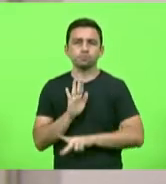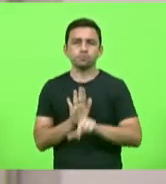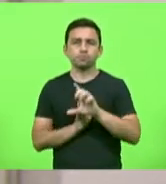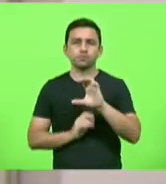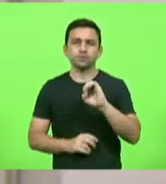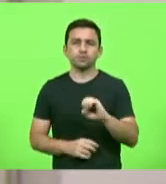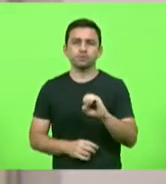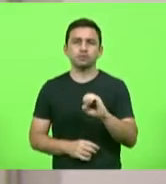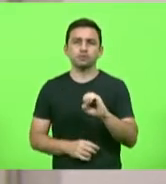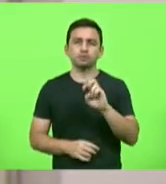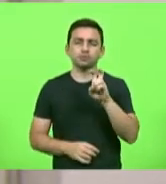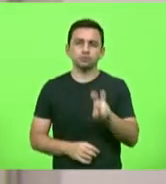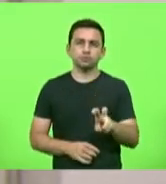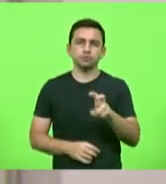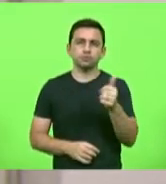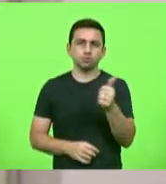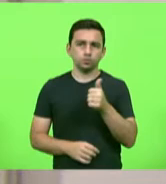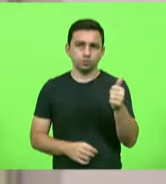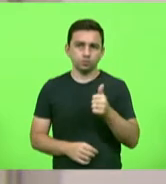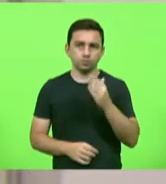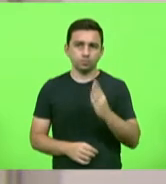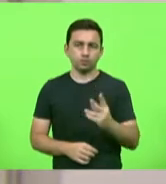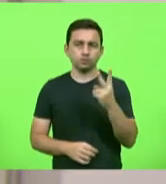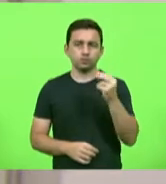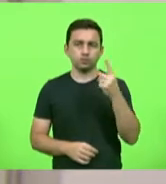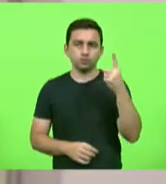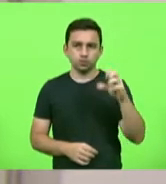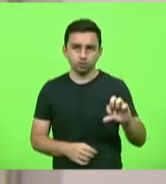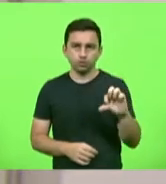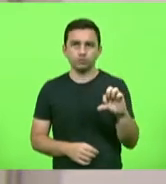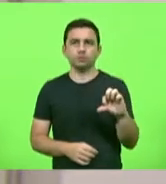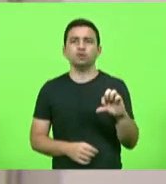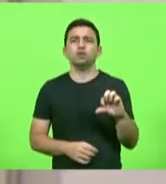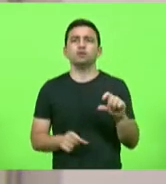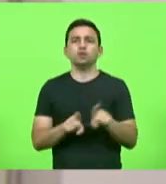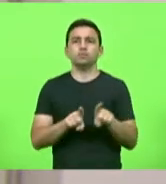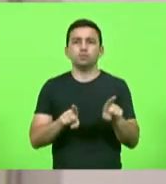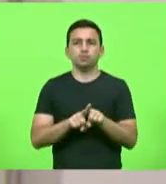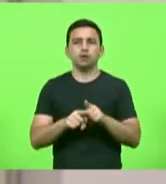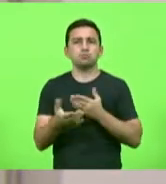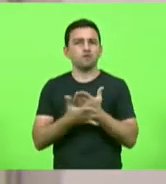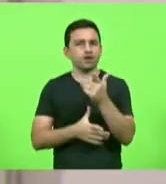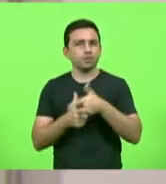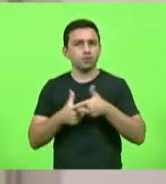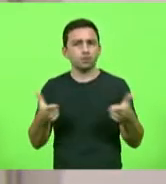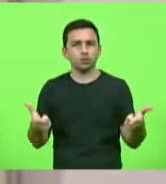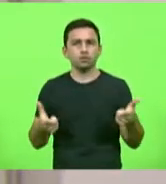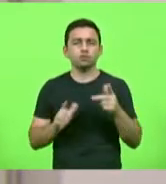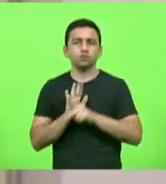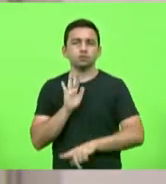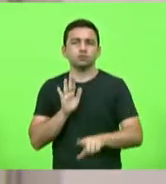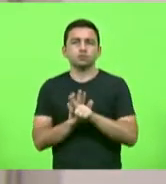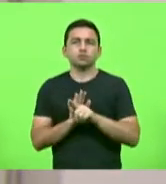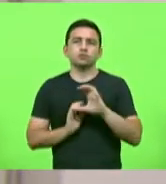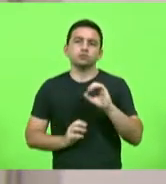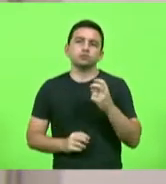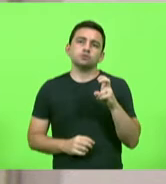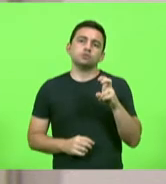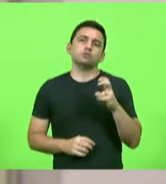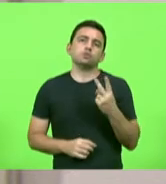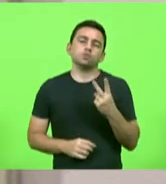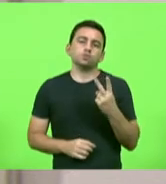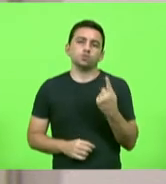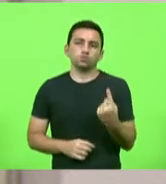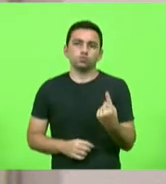0511, barra 2019. Foi aprovado, por maioria, em turno único, o projeto de lei 0521,